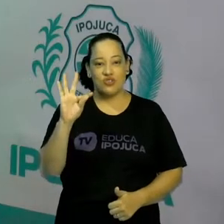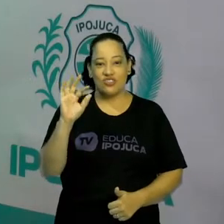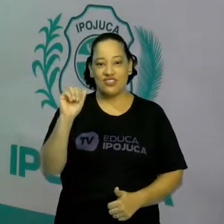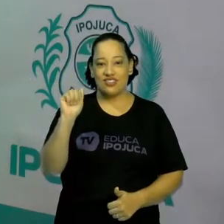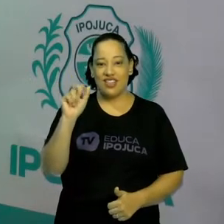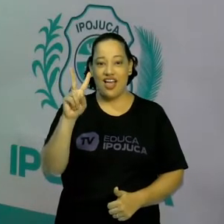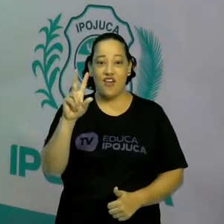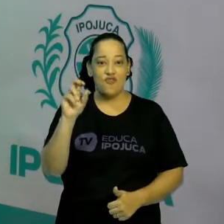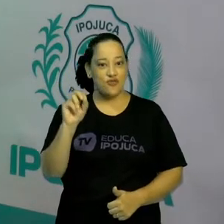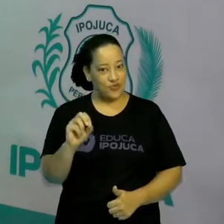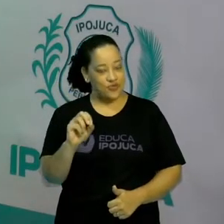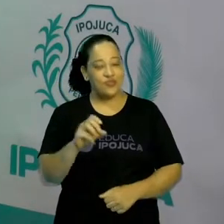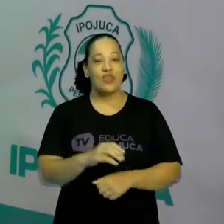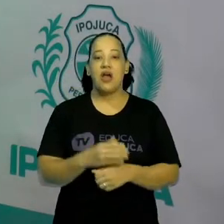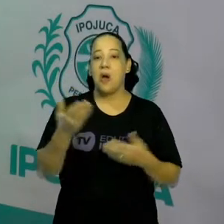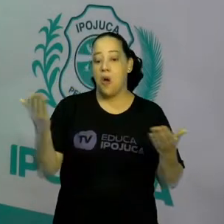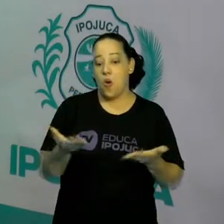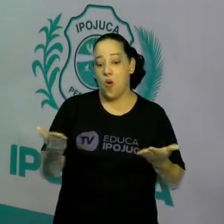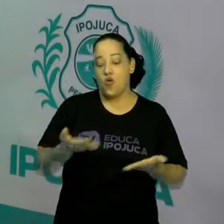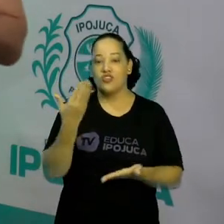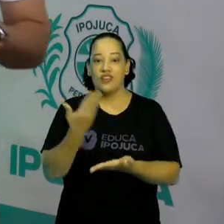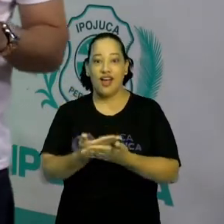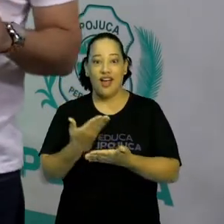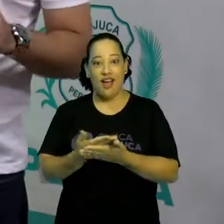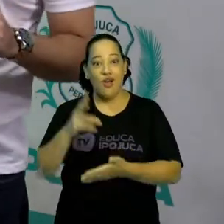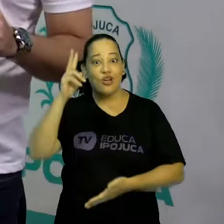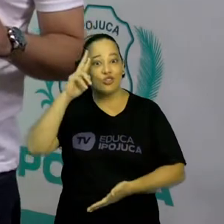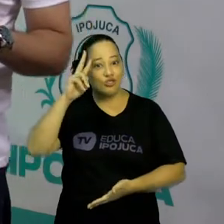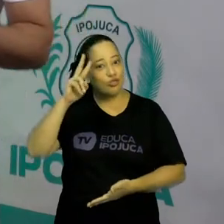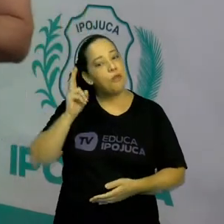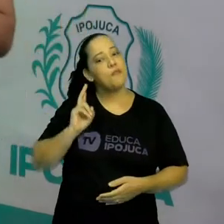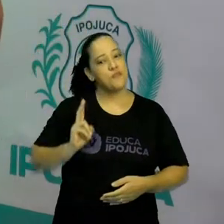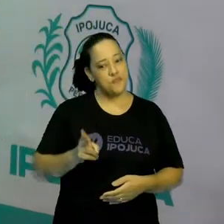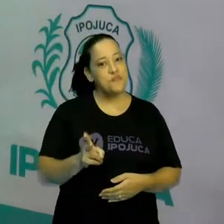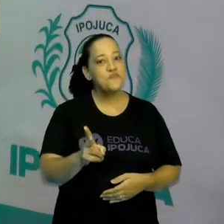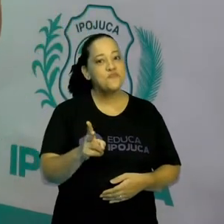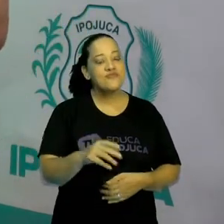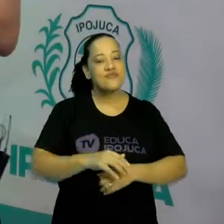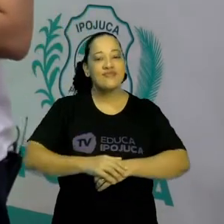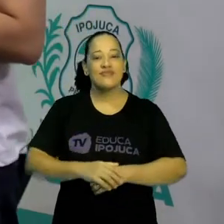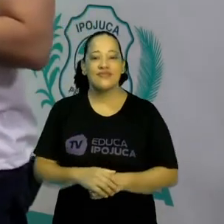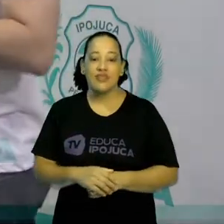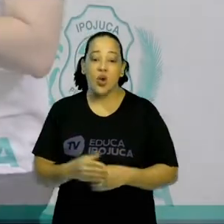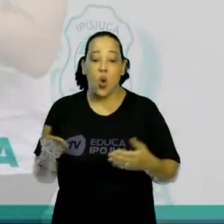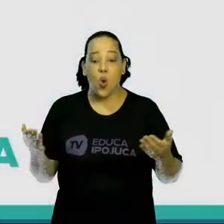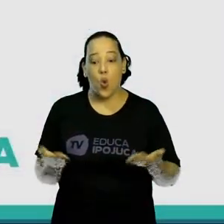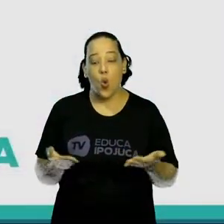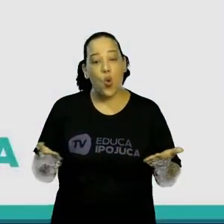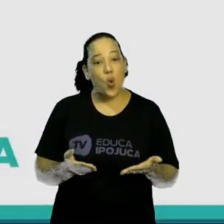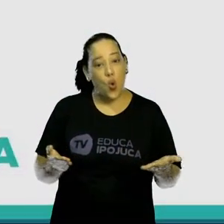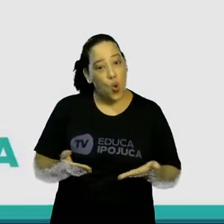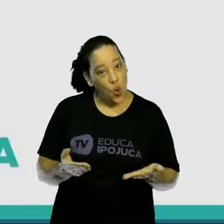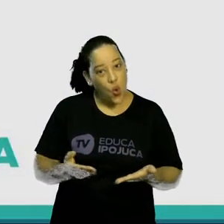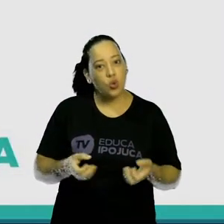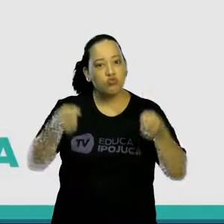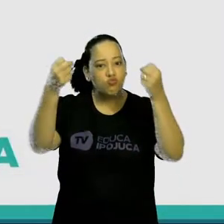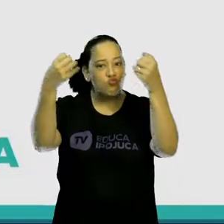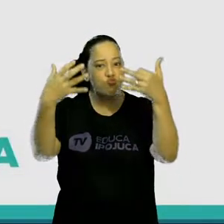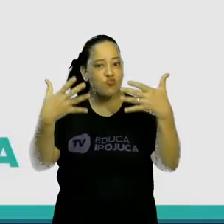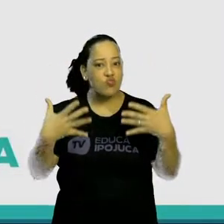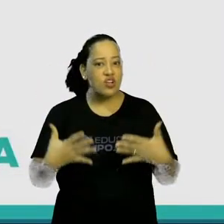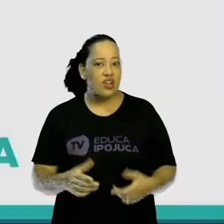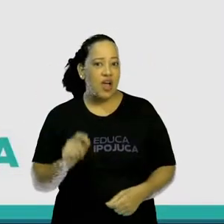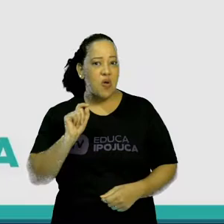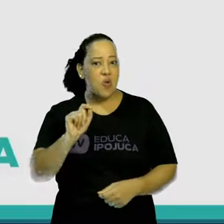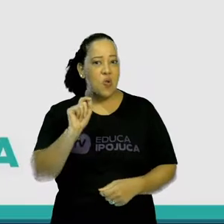retomar então com as nossas aulas de história e hoje nós vamos falar sobre os negros no pós